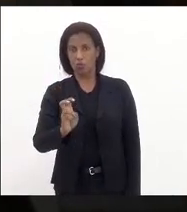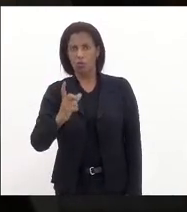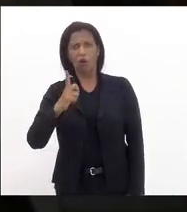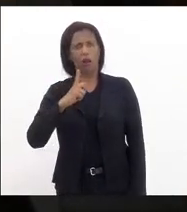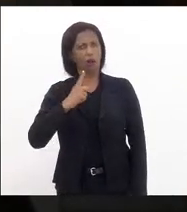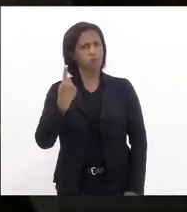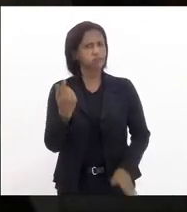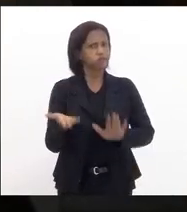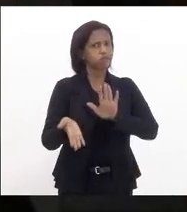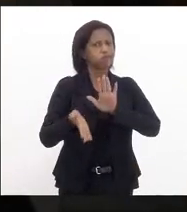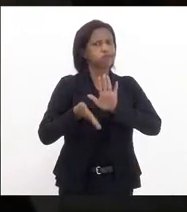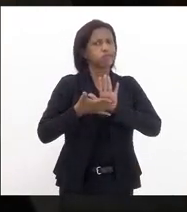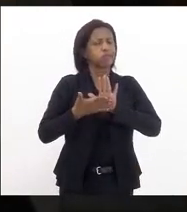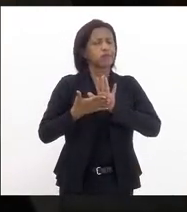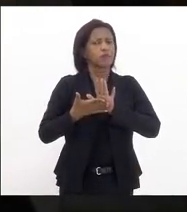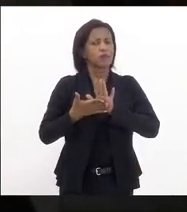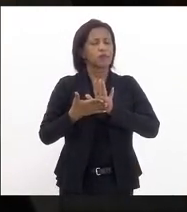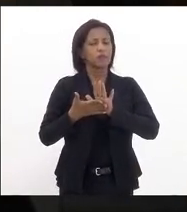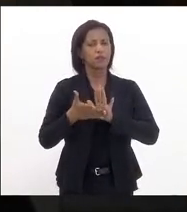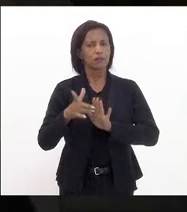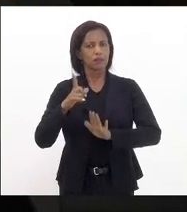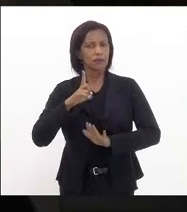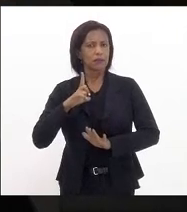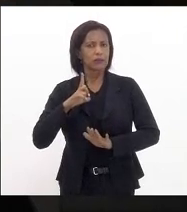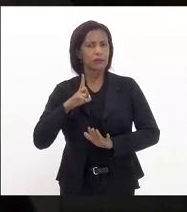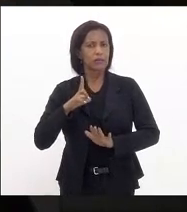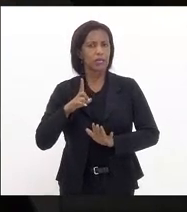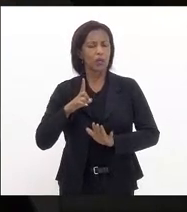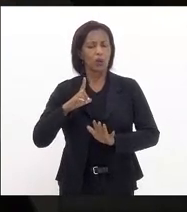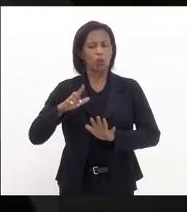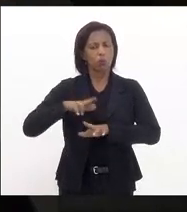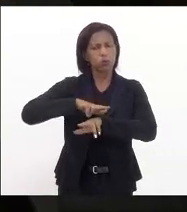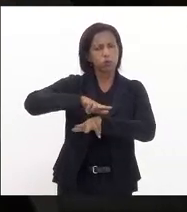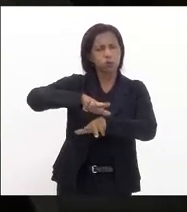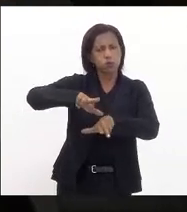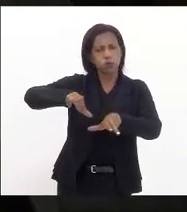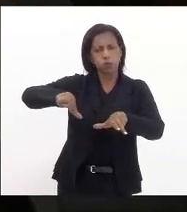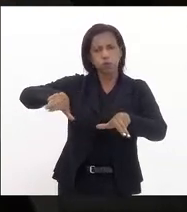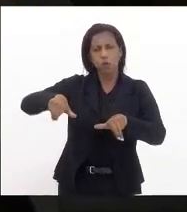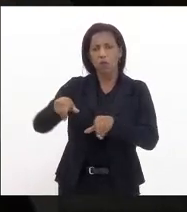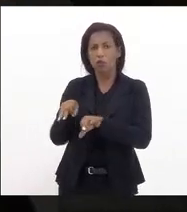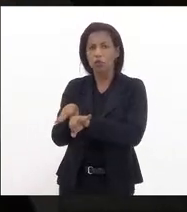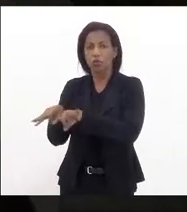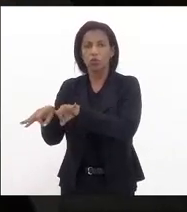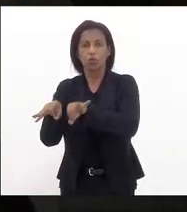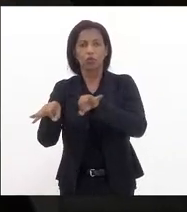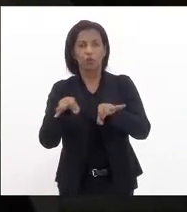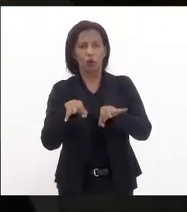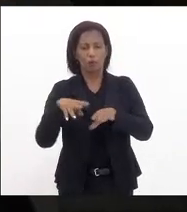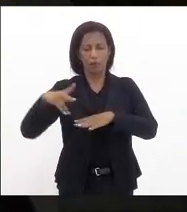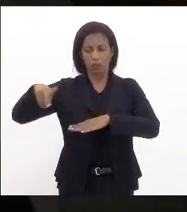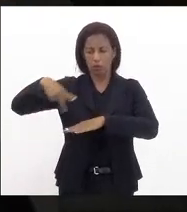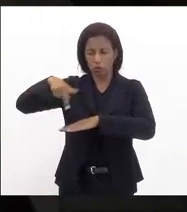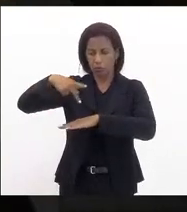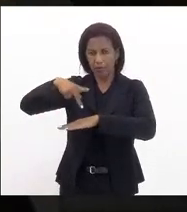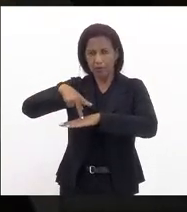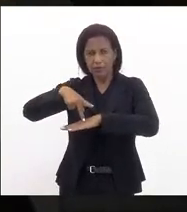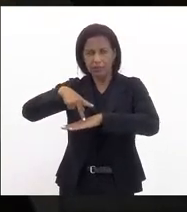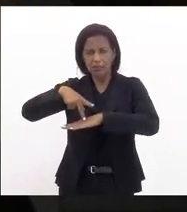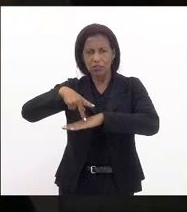promover o multilateralismo de modo que as nações os países